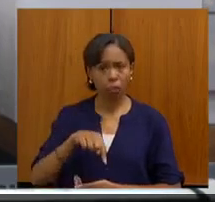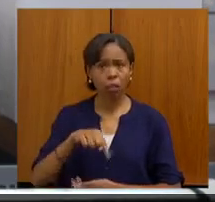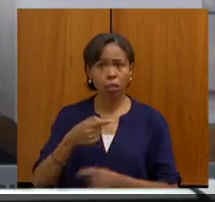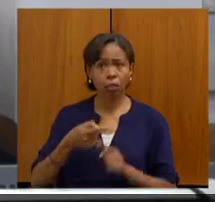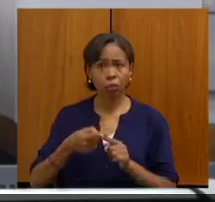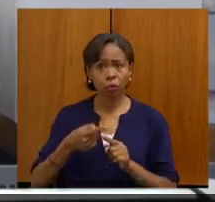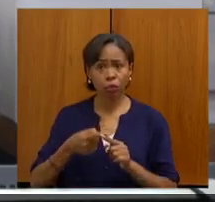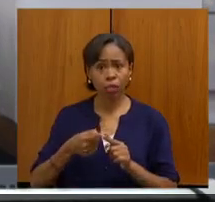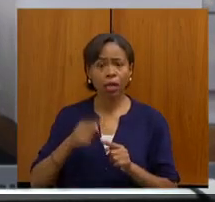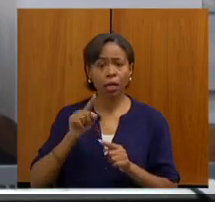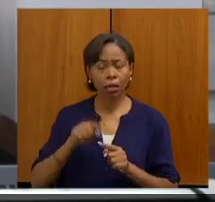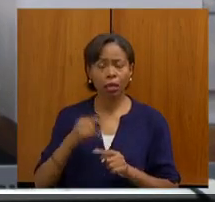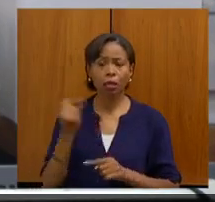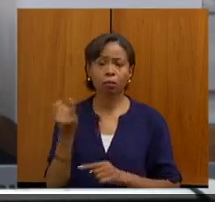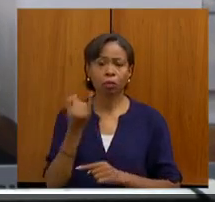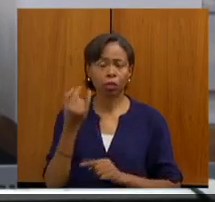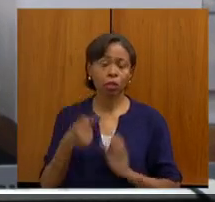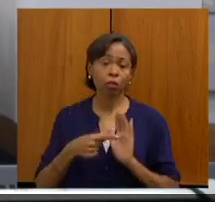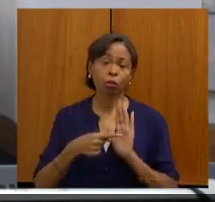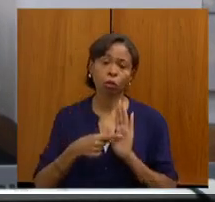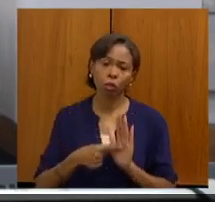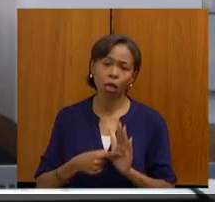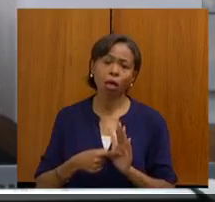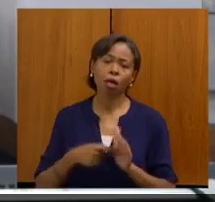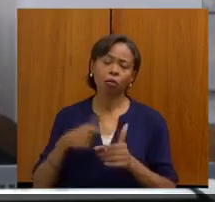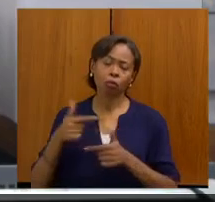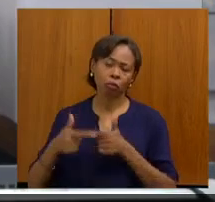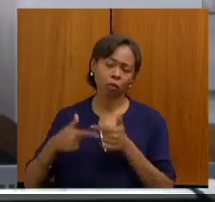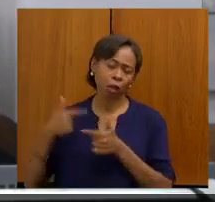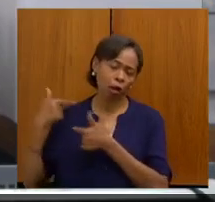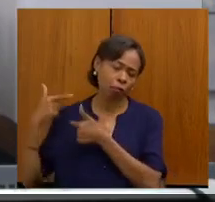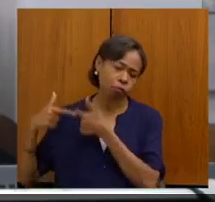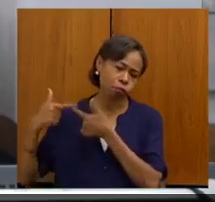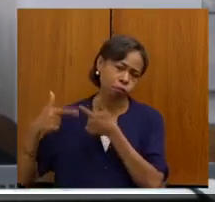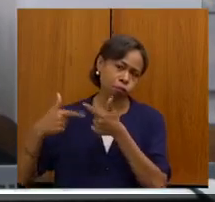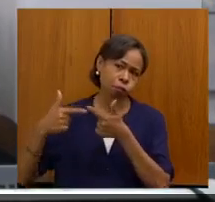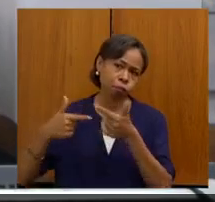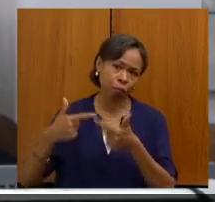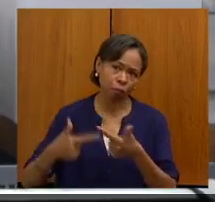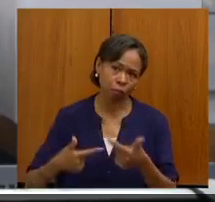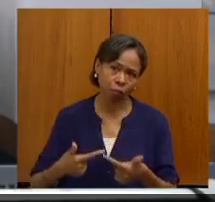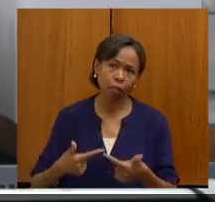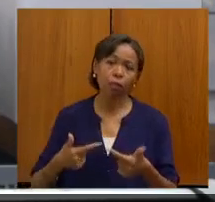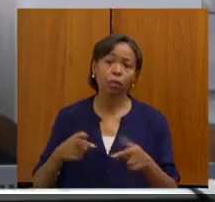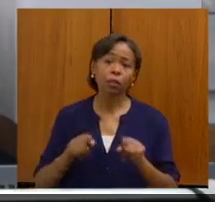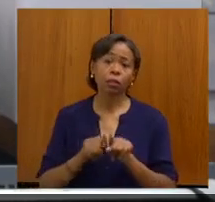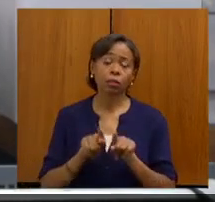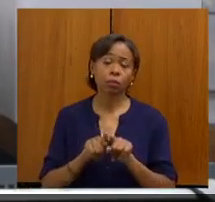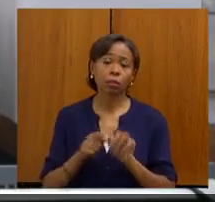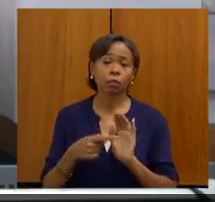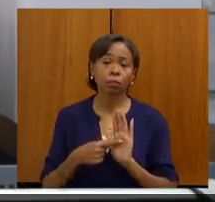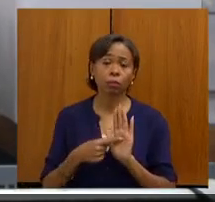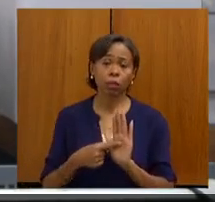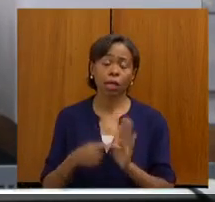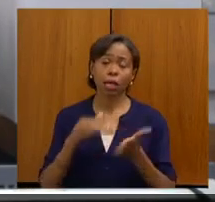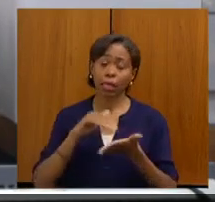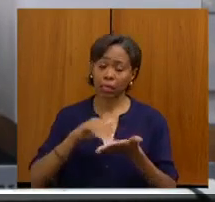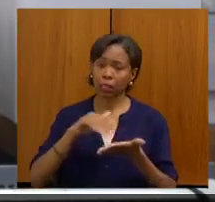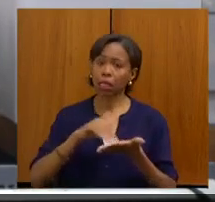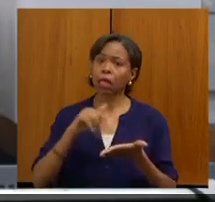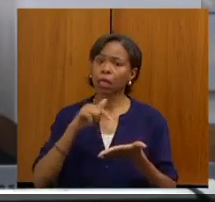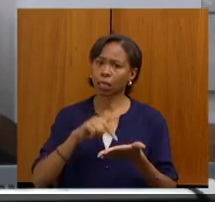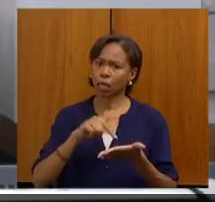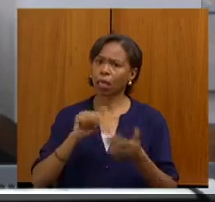a gente também mostrar o que a gente vem fazendo e também mostrar como a secretaria trabalha com